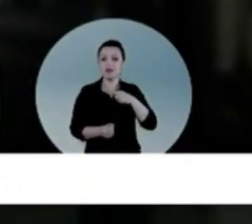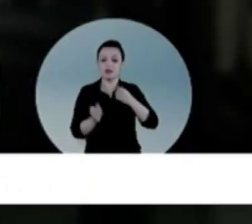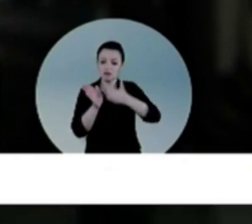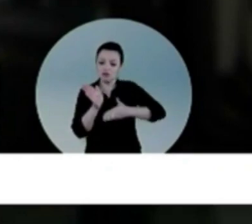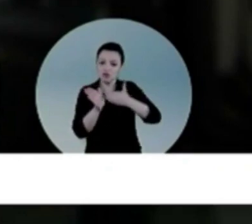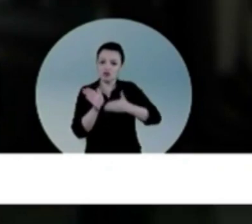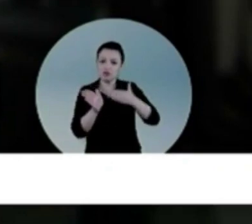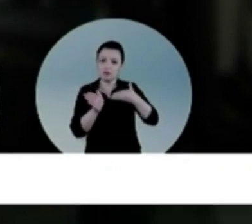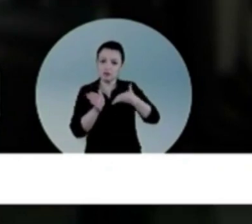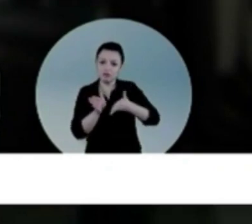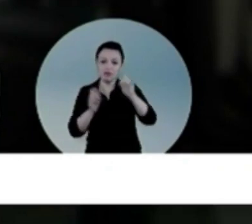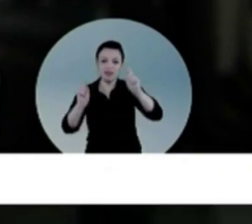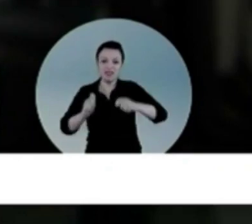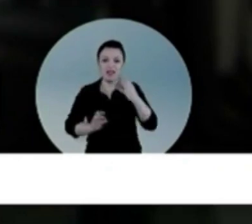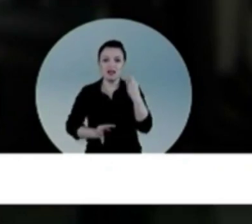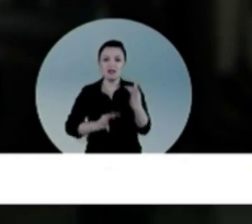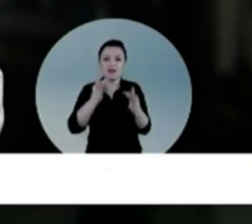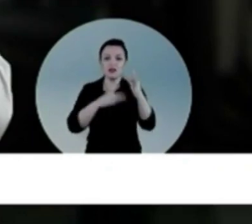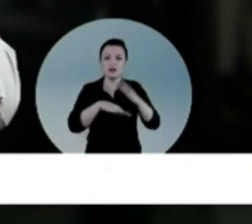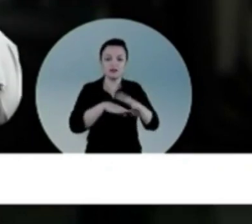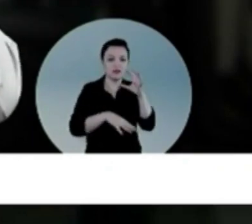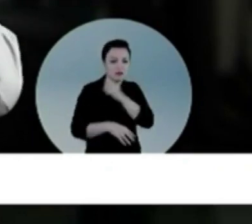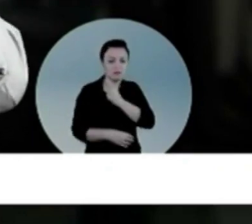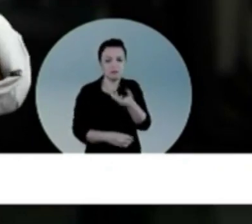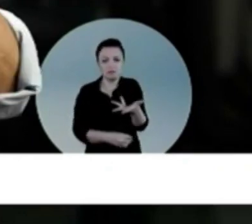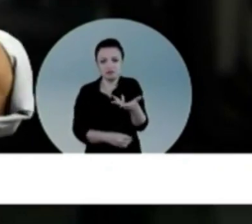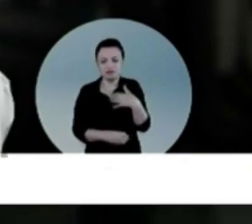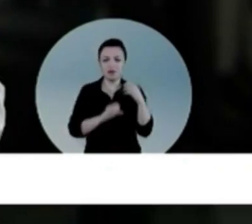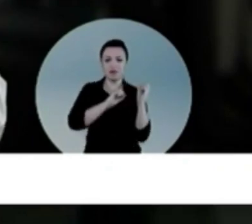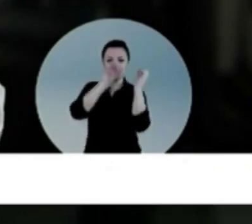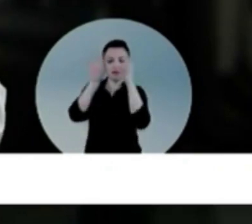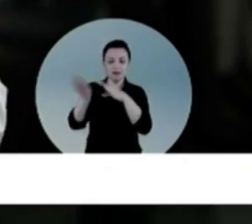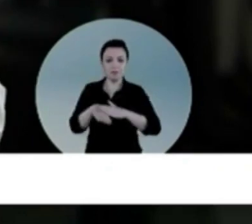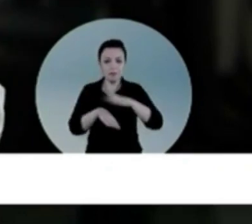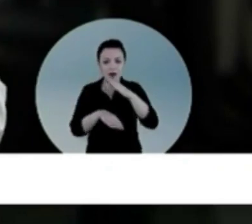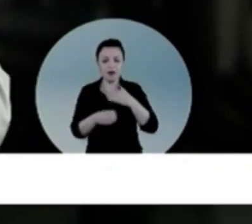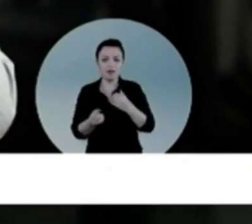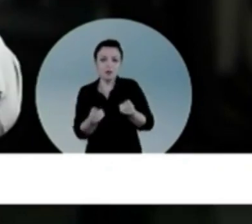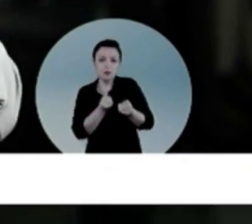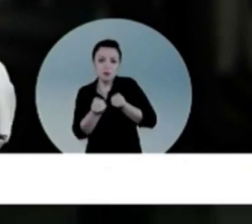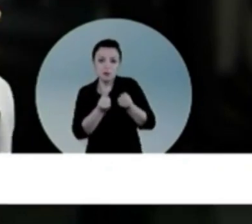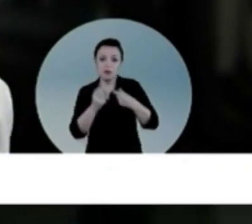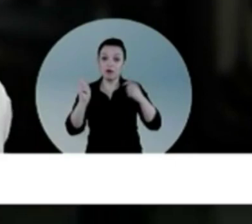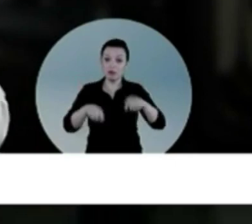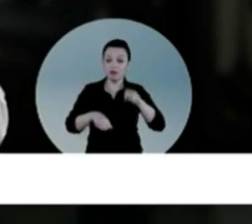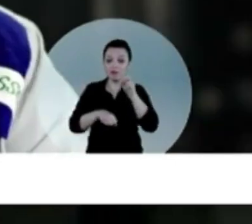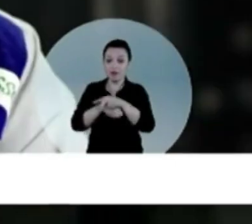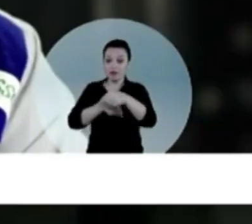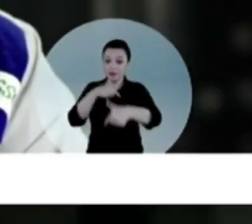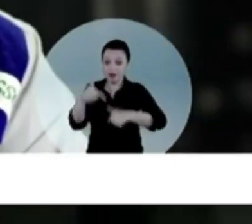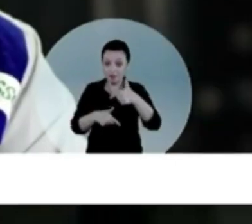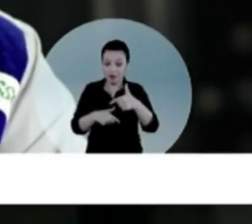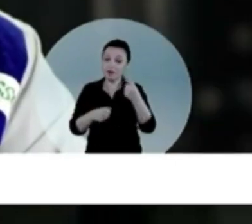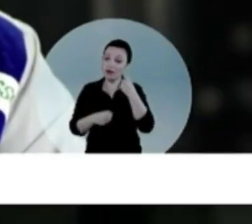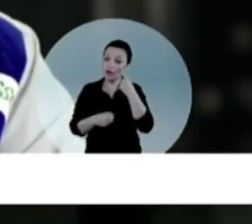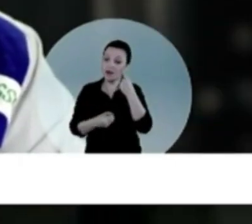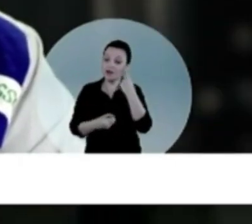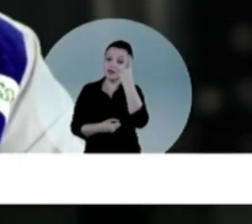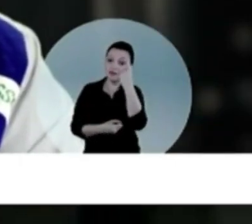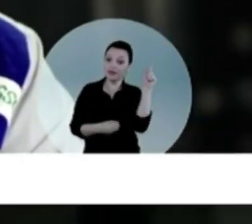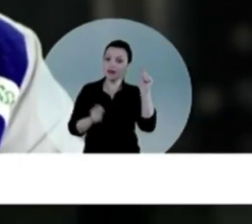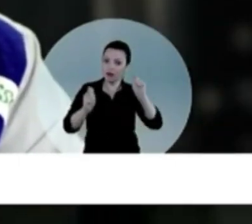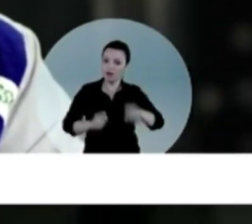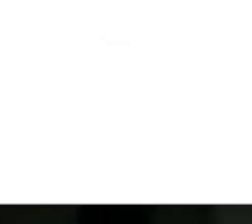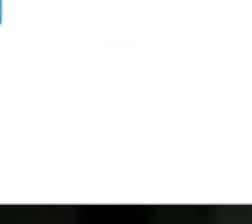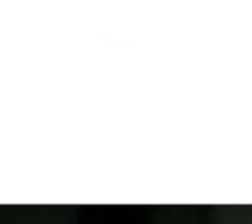nós vamos ter mais tecnologia para andar mais rápido, para transportar mais, para baixar custos, para gerar mais empregos. E olha, no final, essa